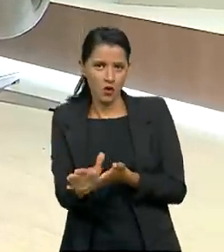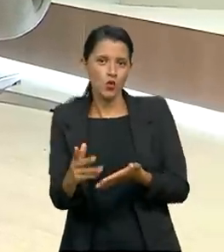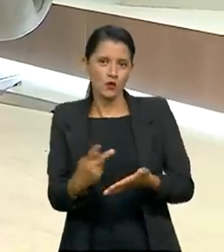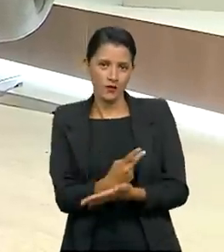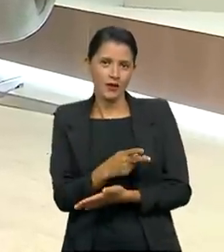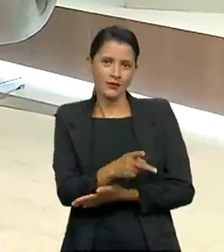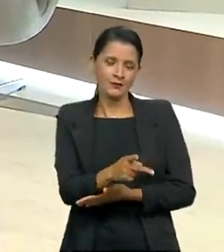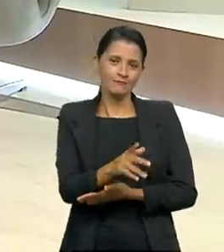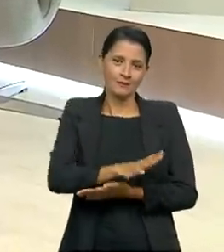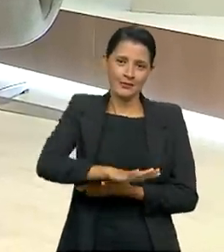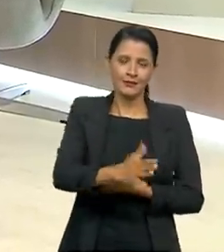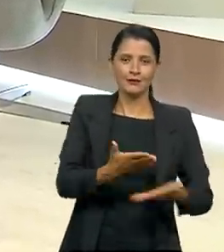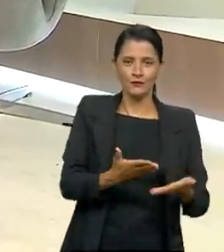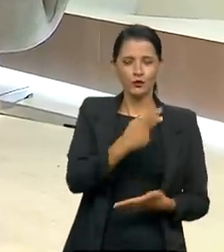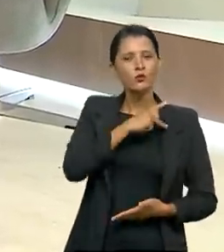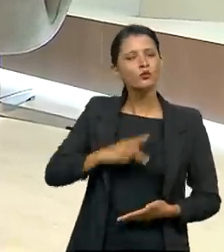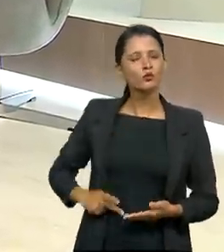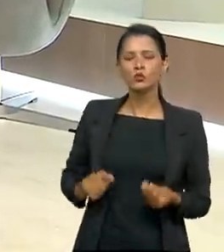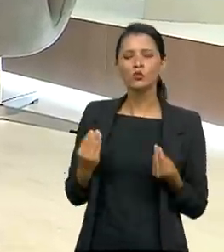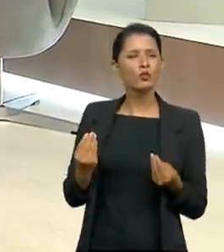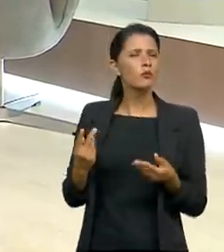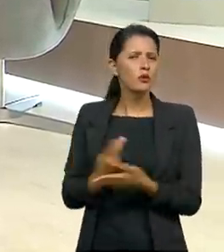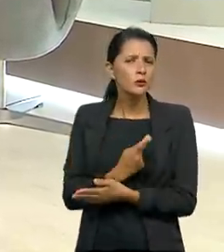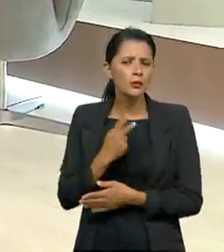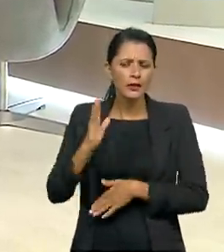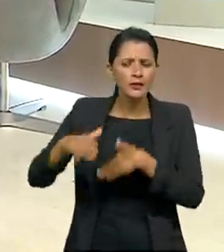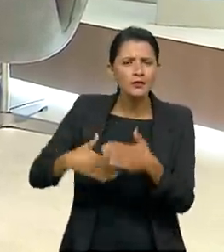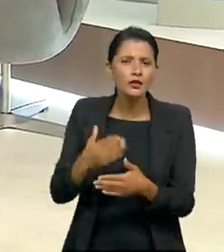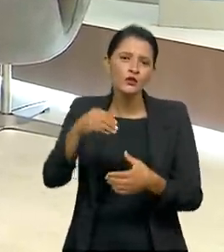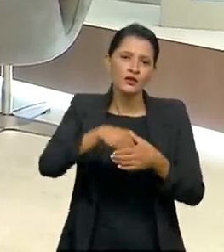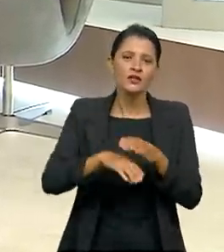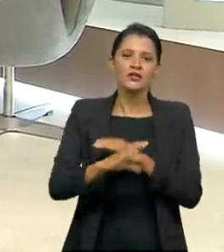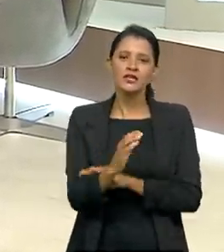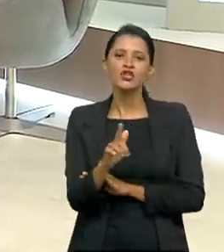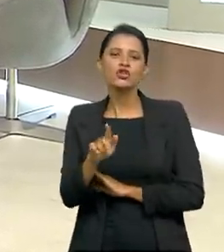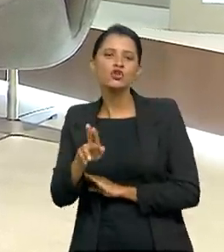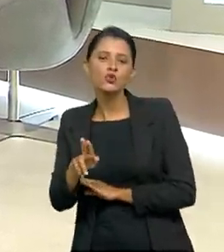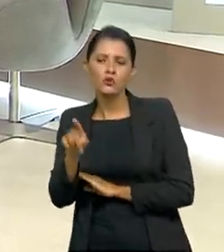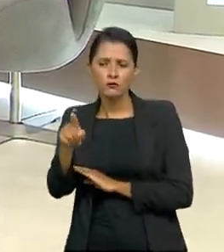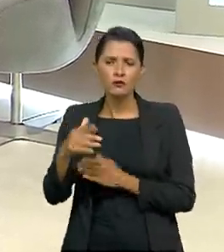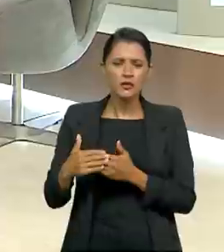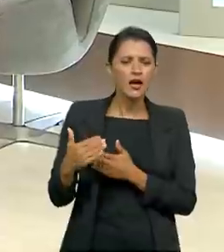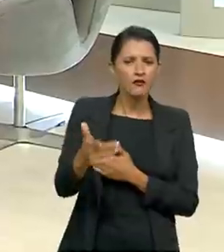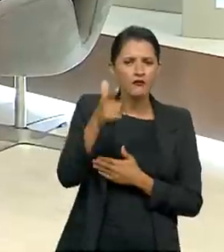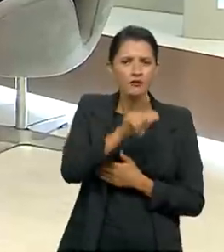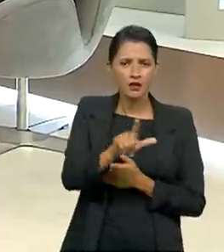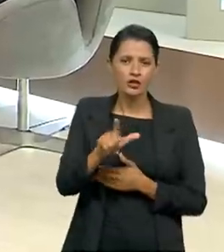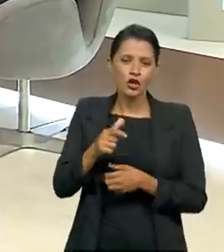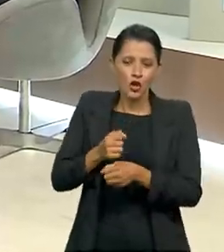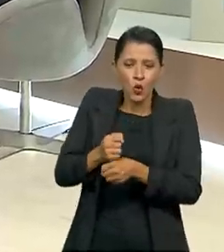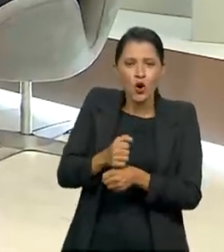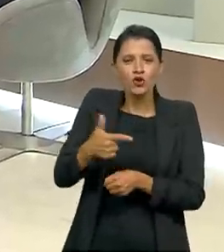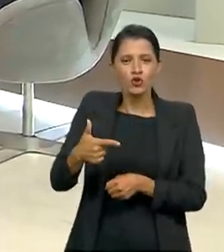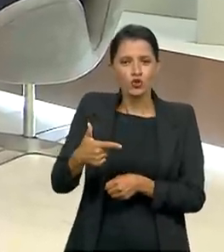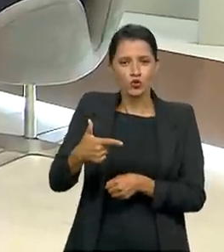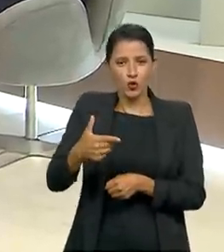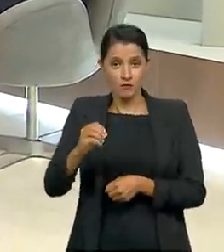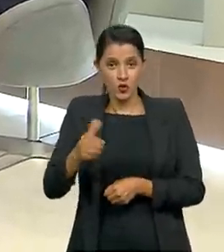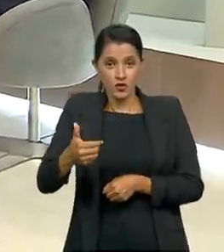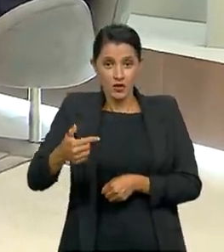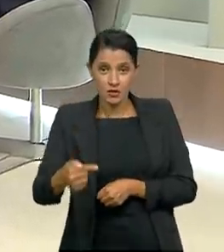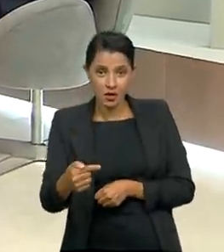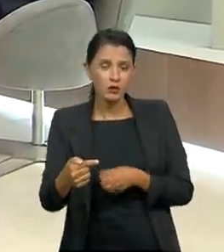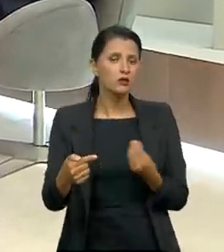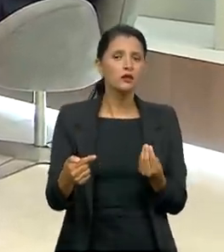do serviço público. Como é que é esse processo dentro da CGU? E o senhor está à frente da CGU desde 2017. Desde